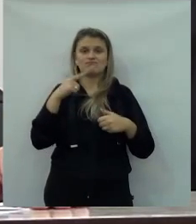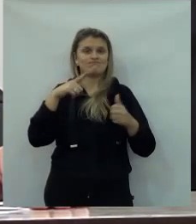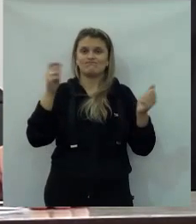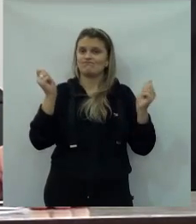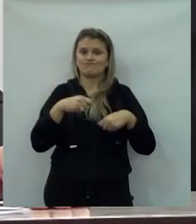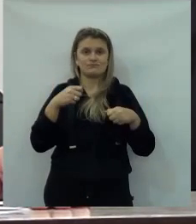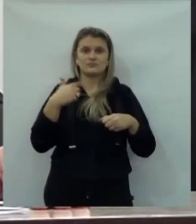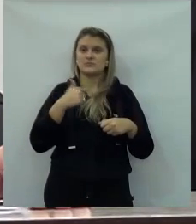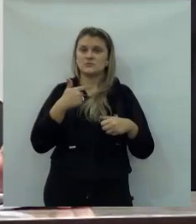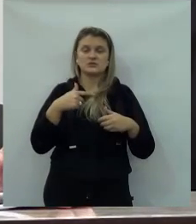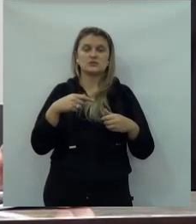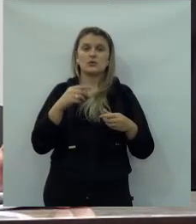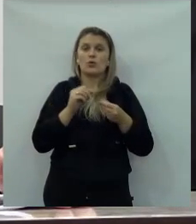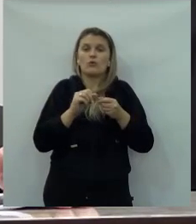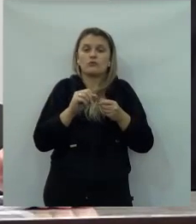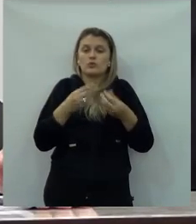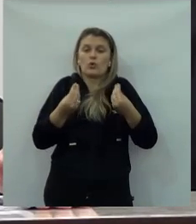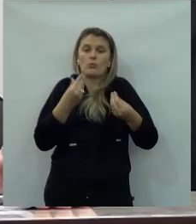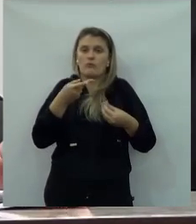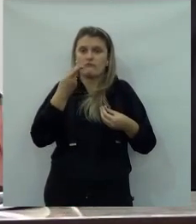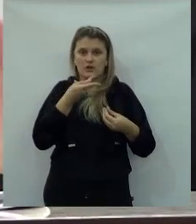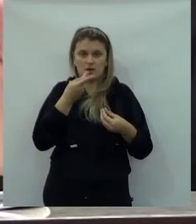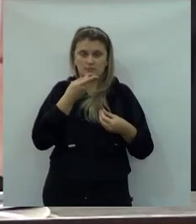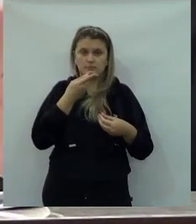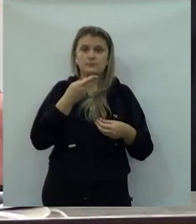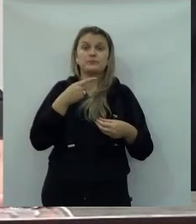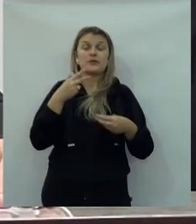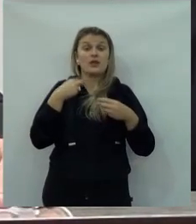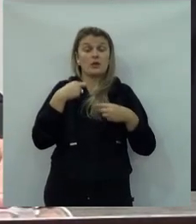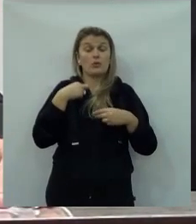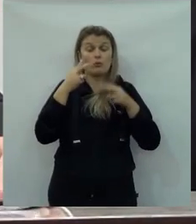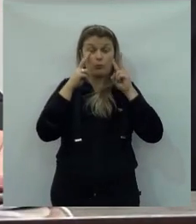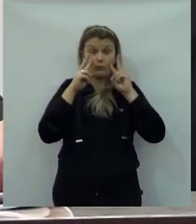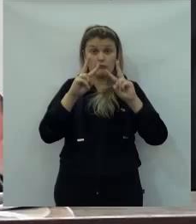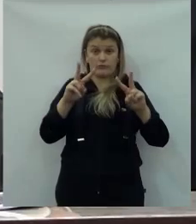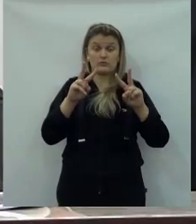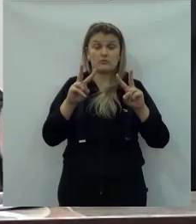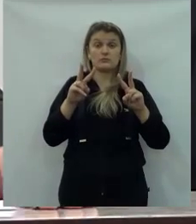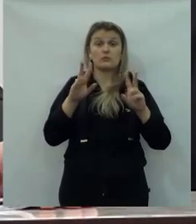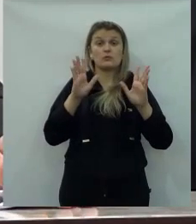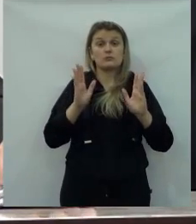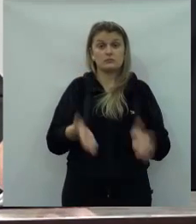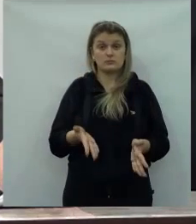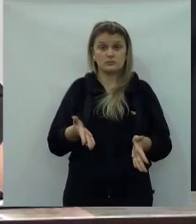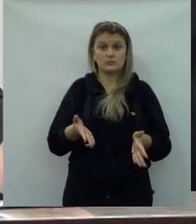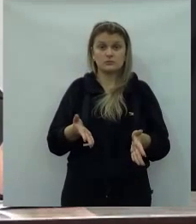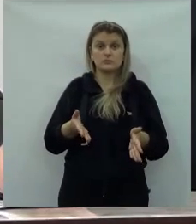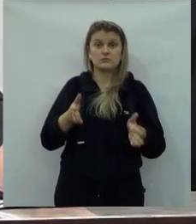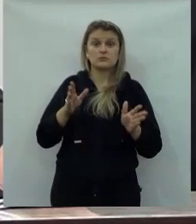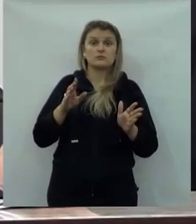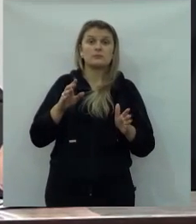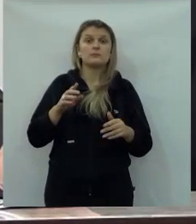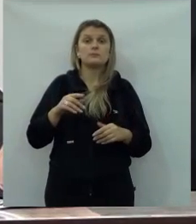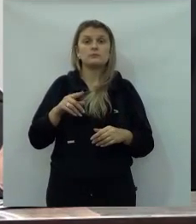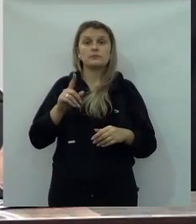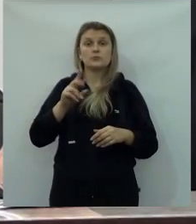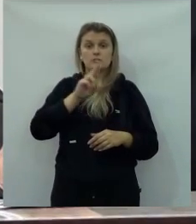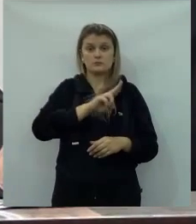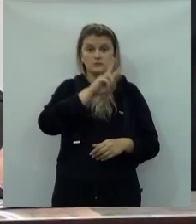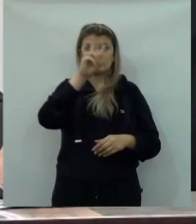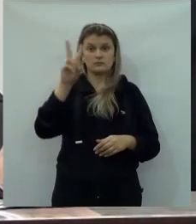tornaria inviável e sem condições até de comentários. Vejo que,